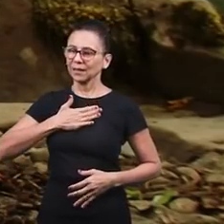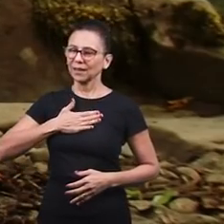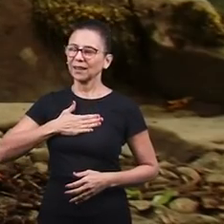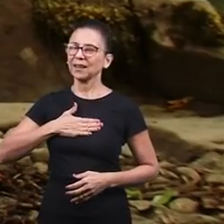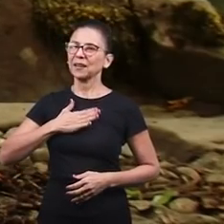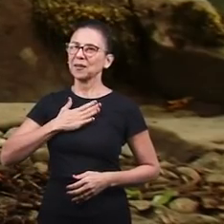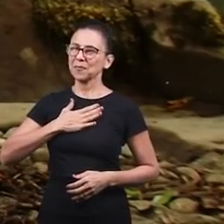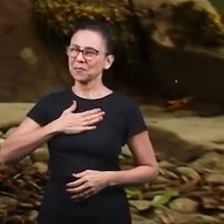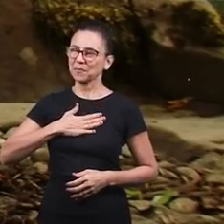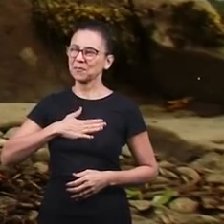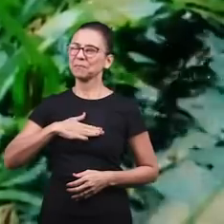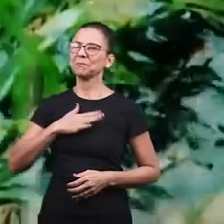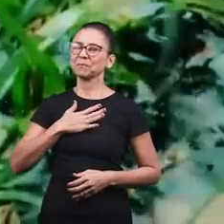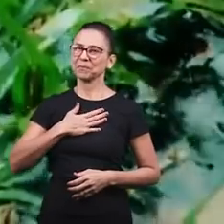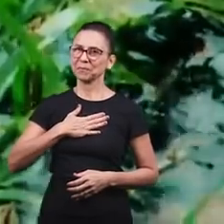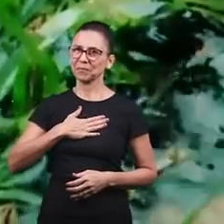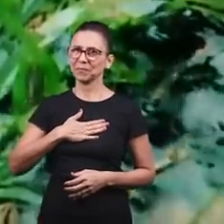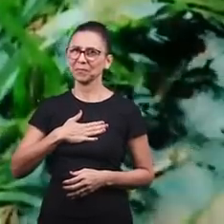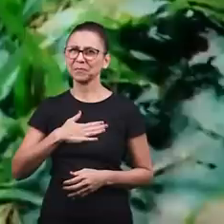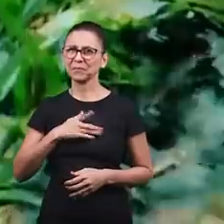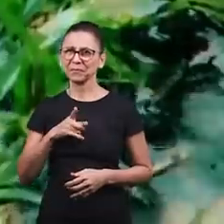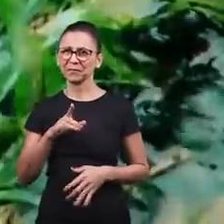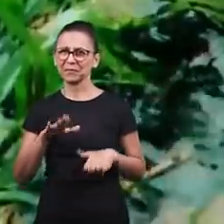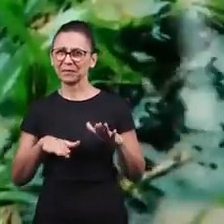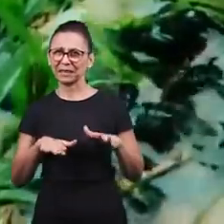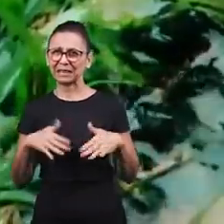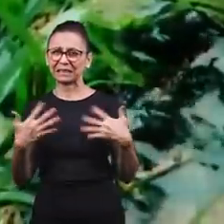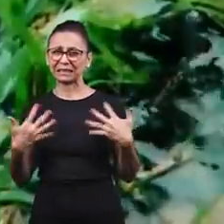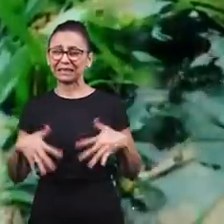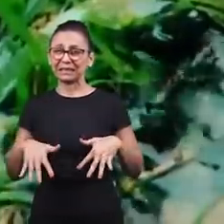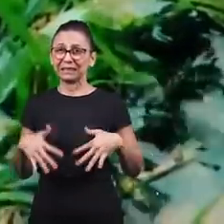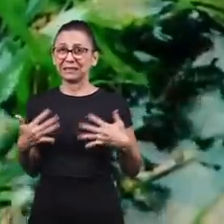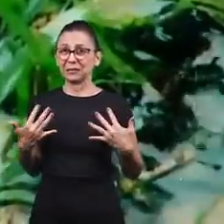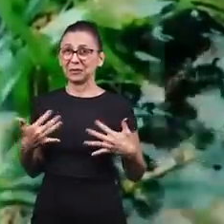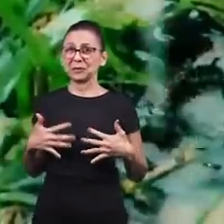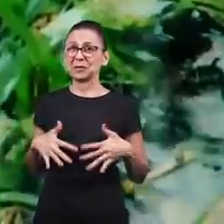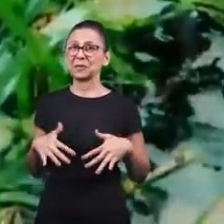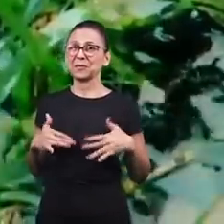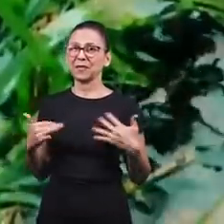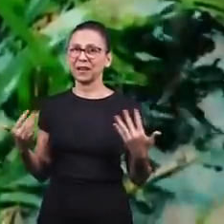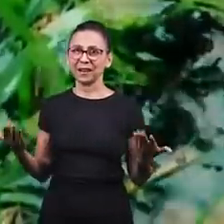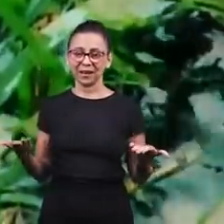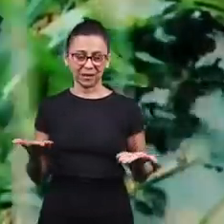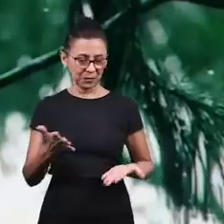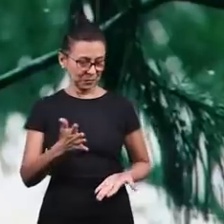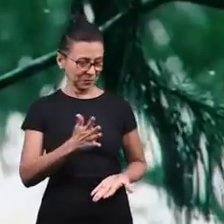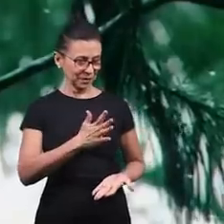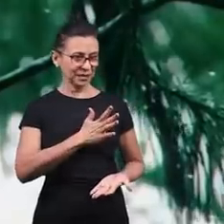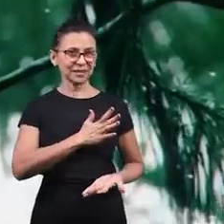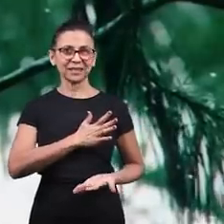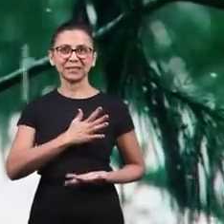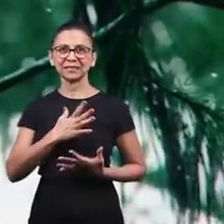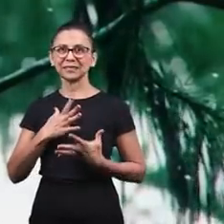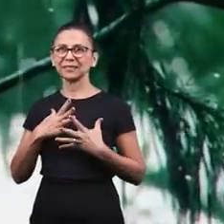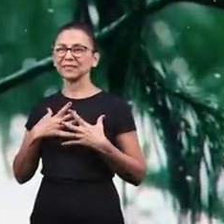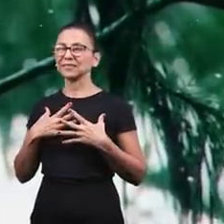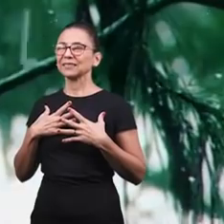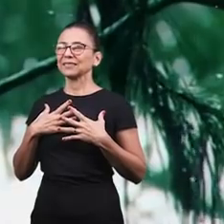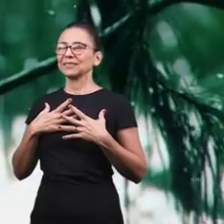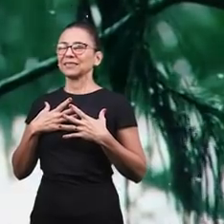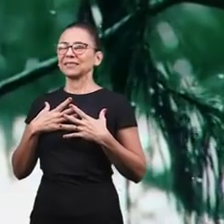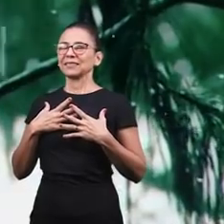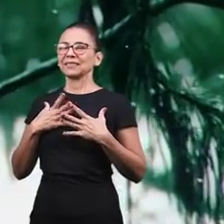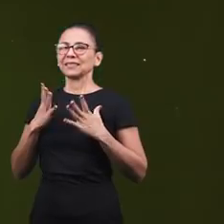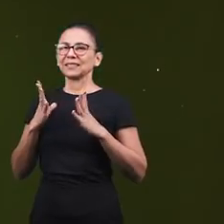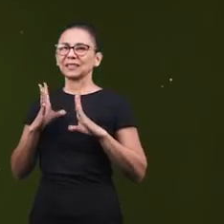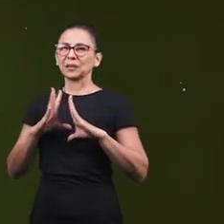O coração aflito e o faz